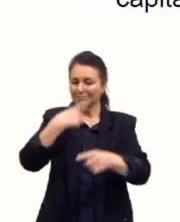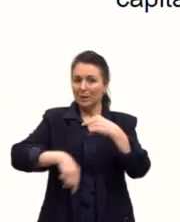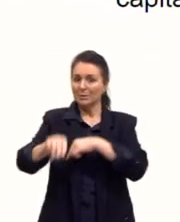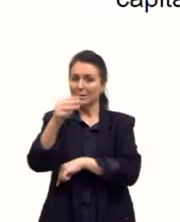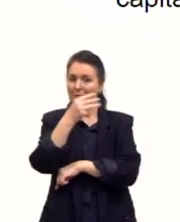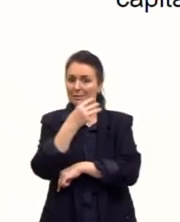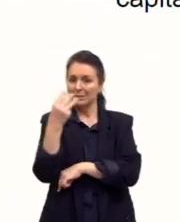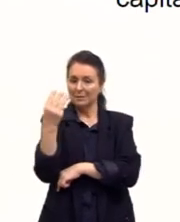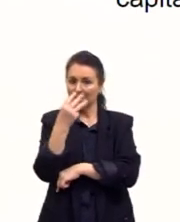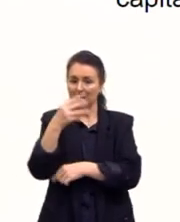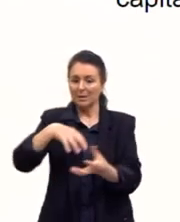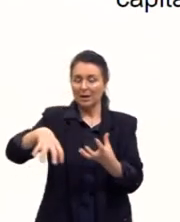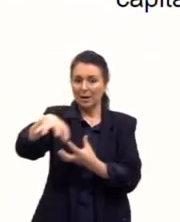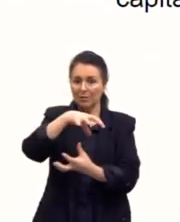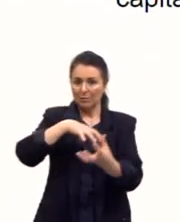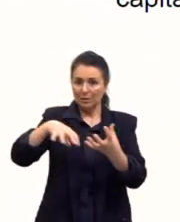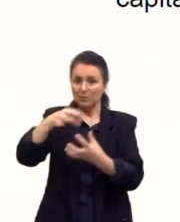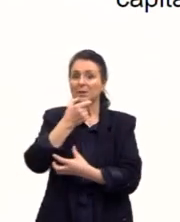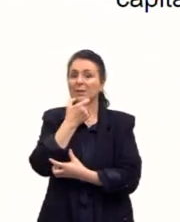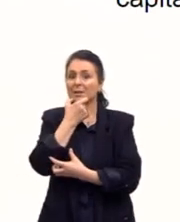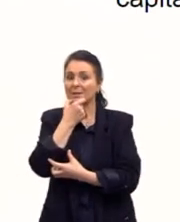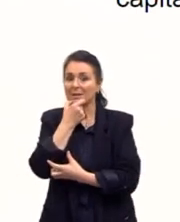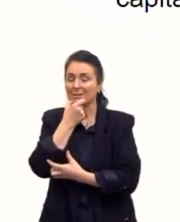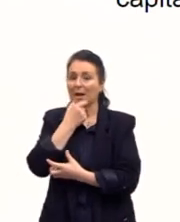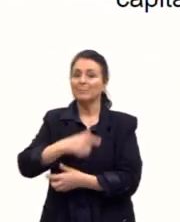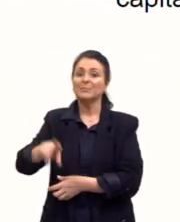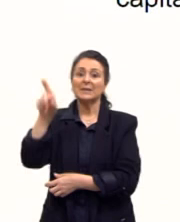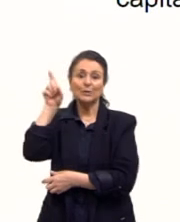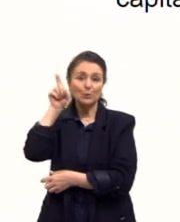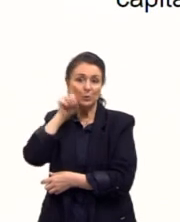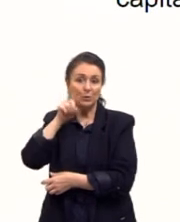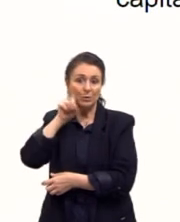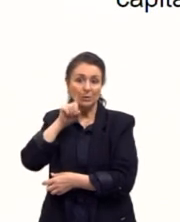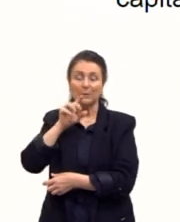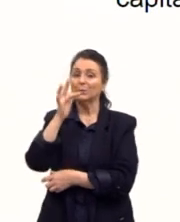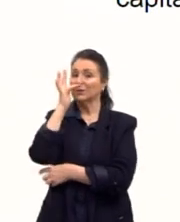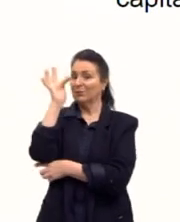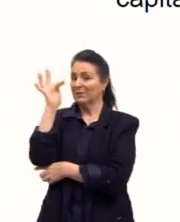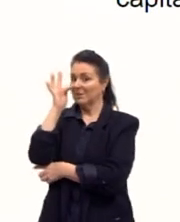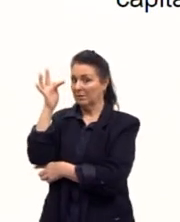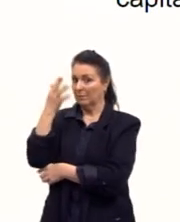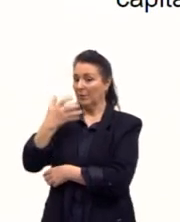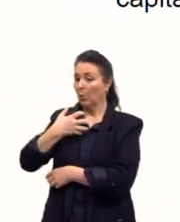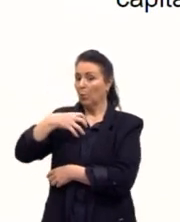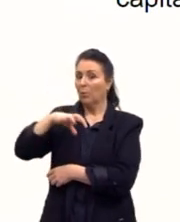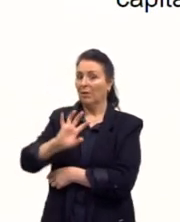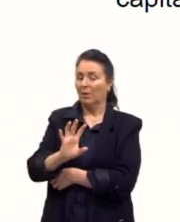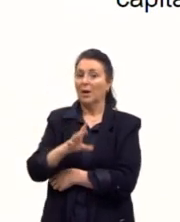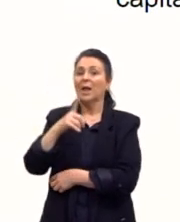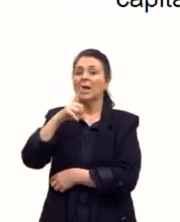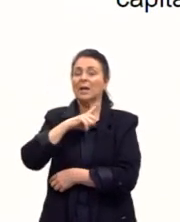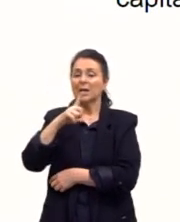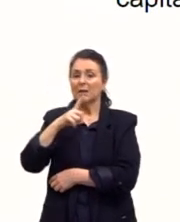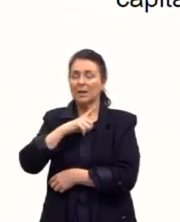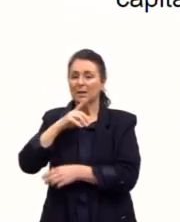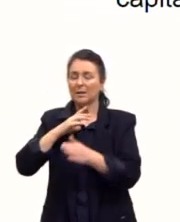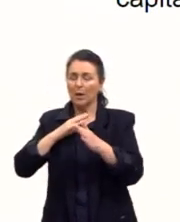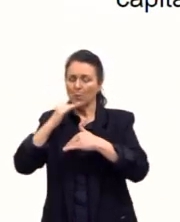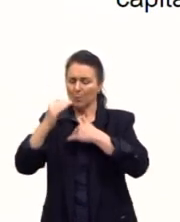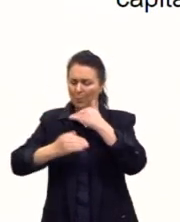liberais, a inglesa, a norte-americana e a francesa. Ao contrário, ela conhece o seu máximo